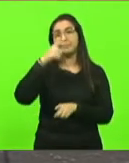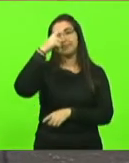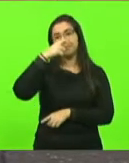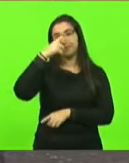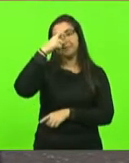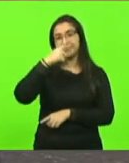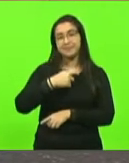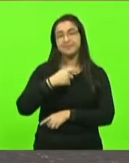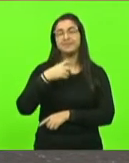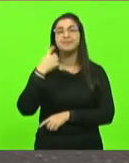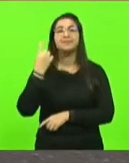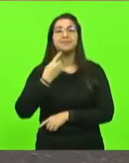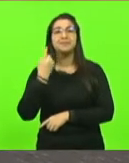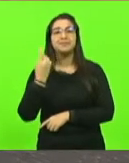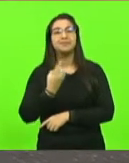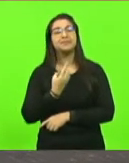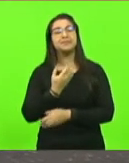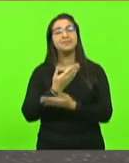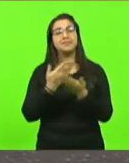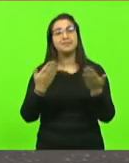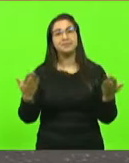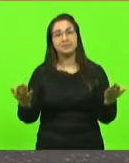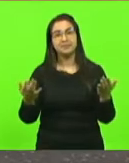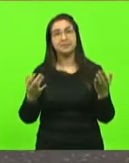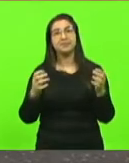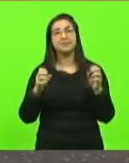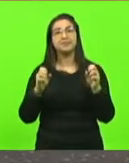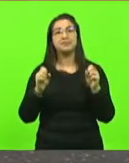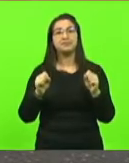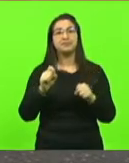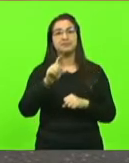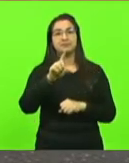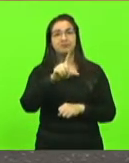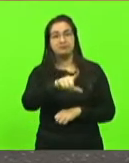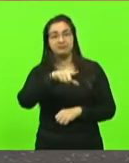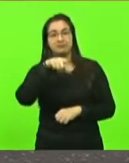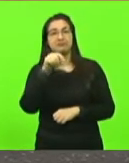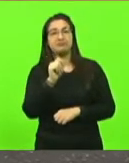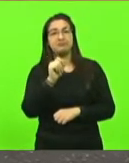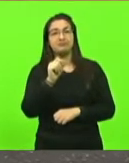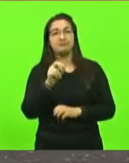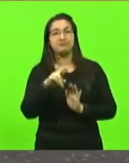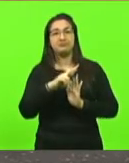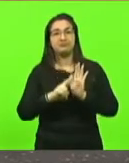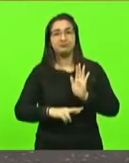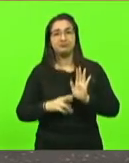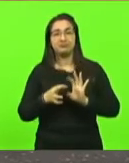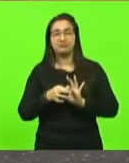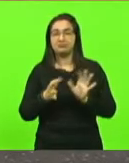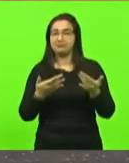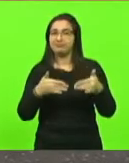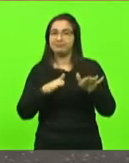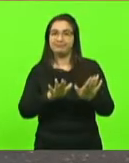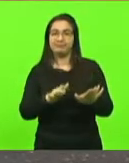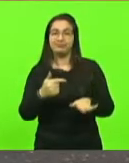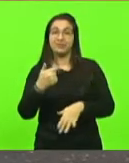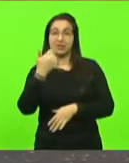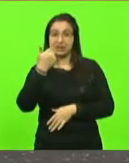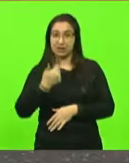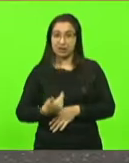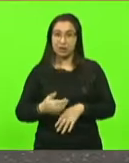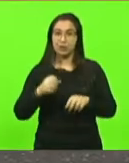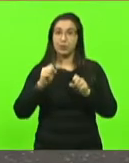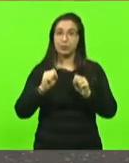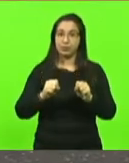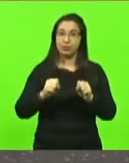e que, embora tenha sido, tendo sido designado o relator, abriu mão para que eu fosse o relator na